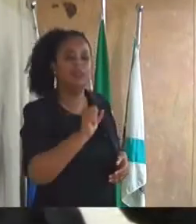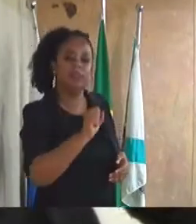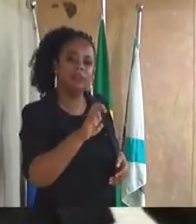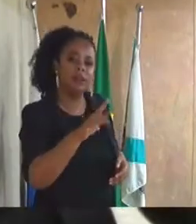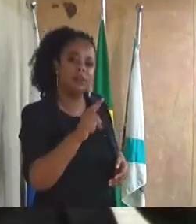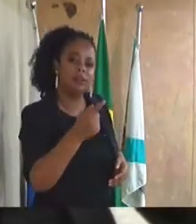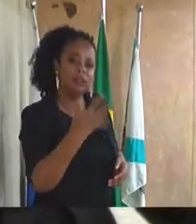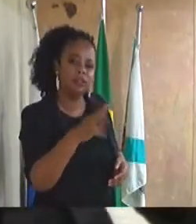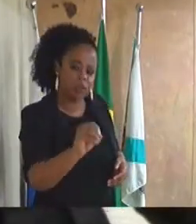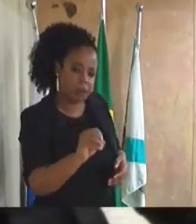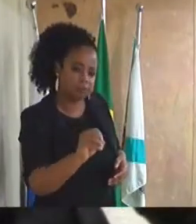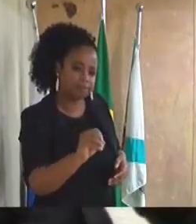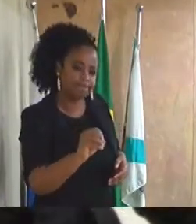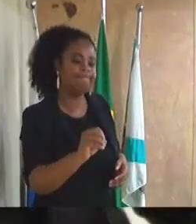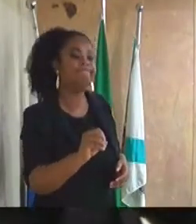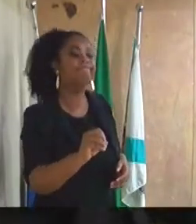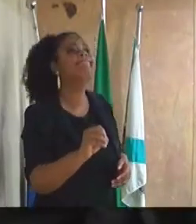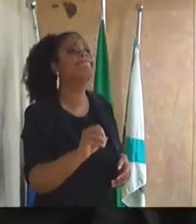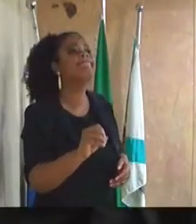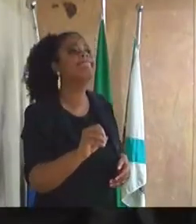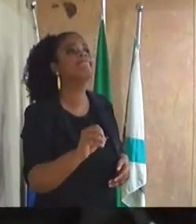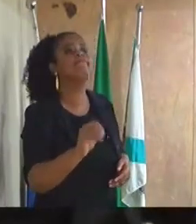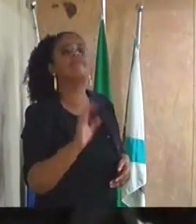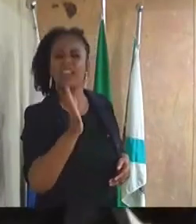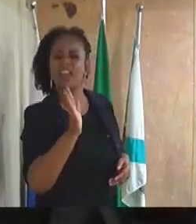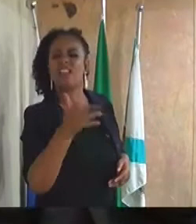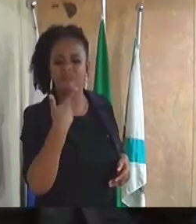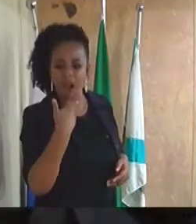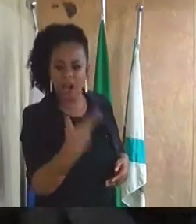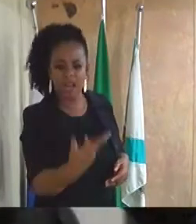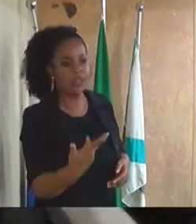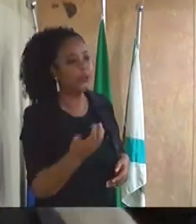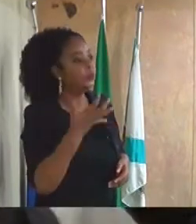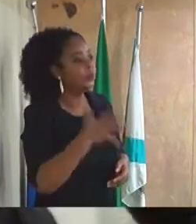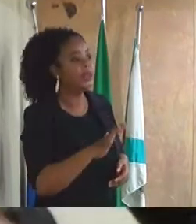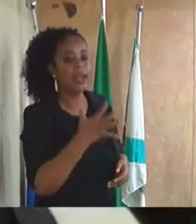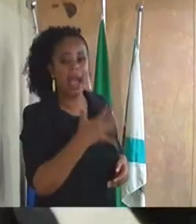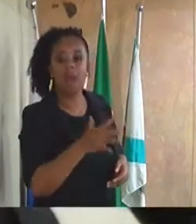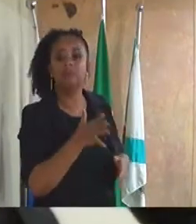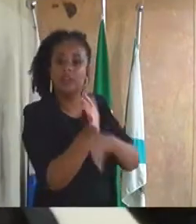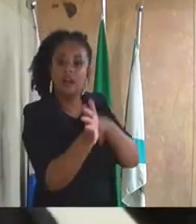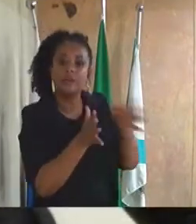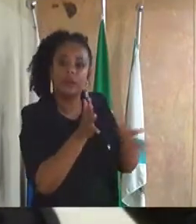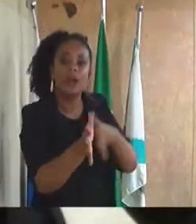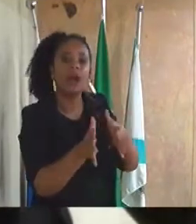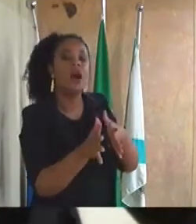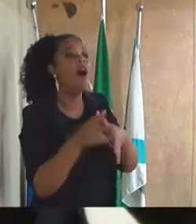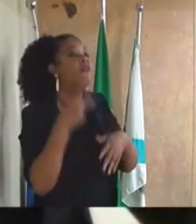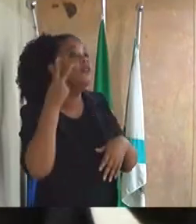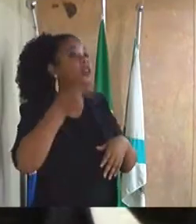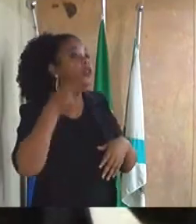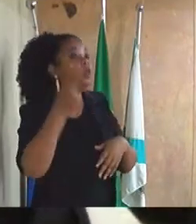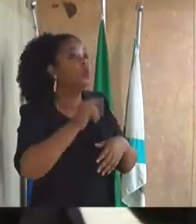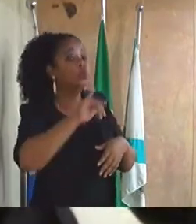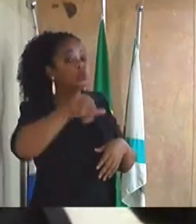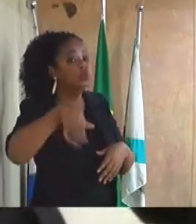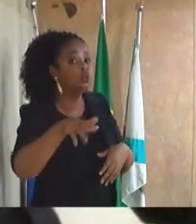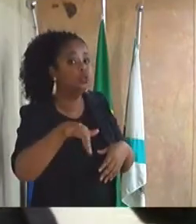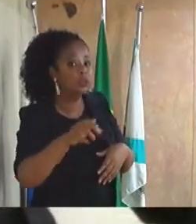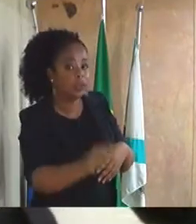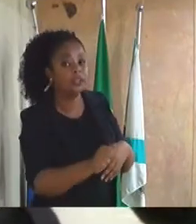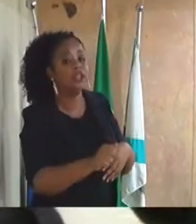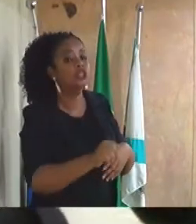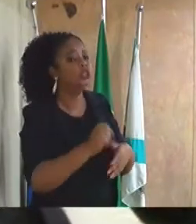esse como já bem disse eu não irei encaminhar para a vereadora Juliana porque não se trata apenas de um